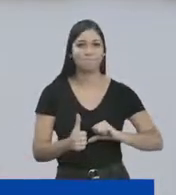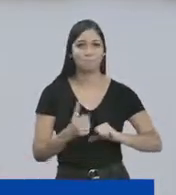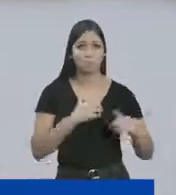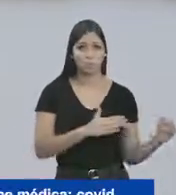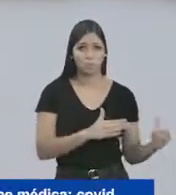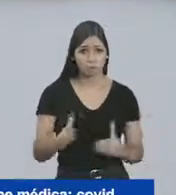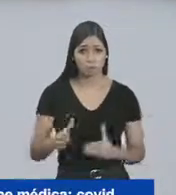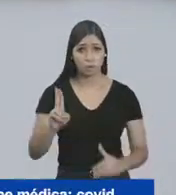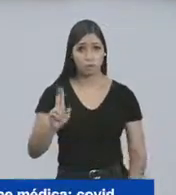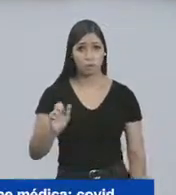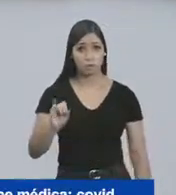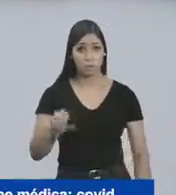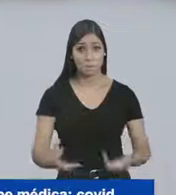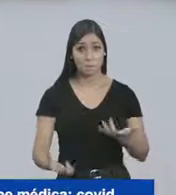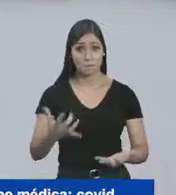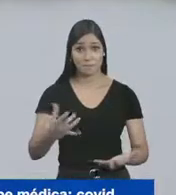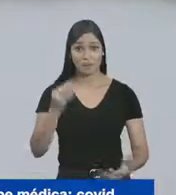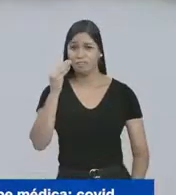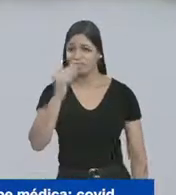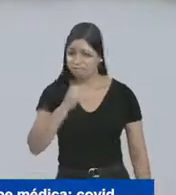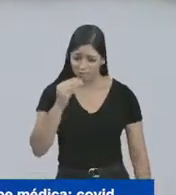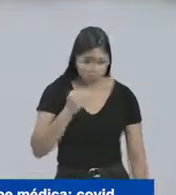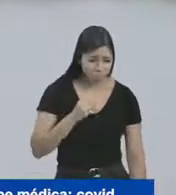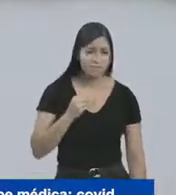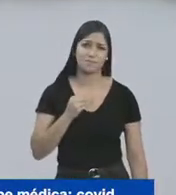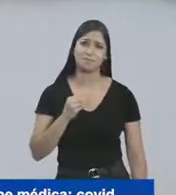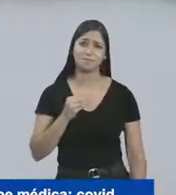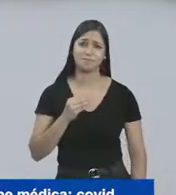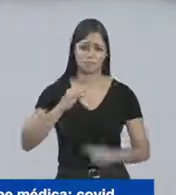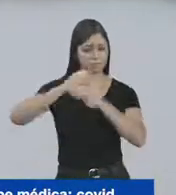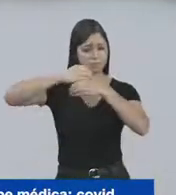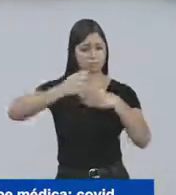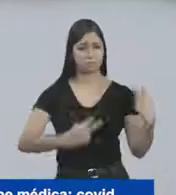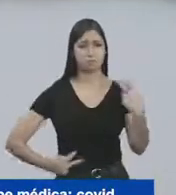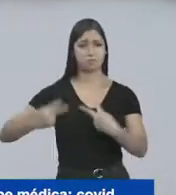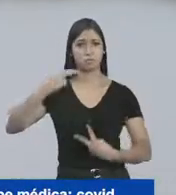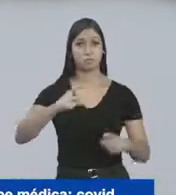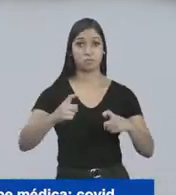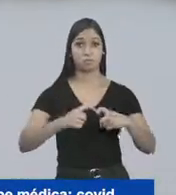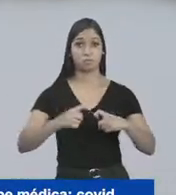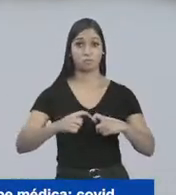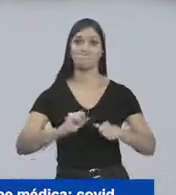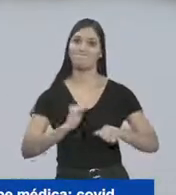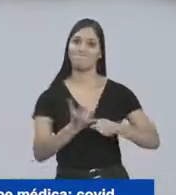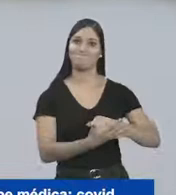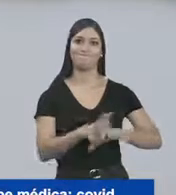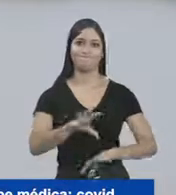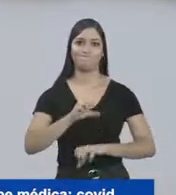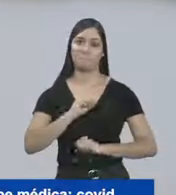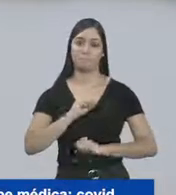que voltou. Eu cheguei a Uai Planalto muito debilitada, examinada pela equipe médica,